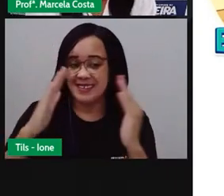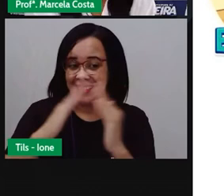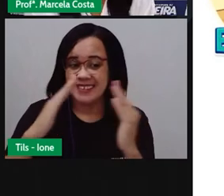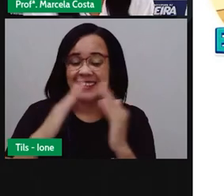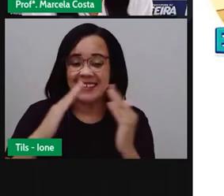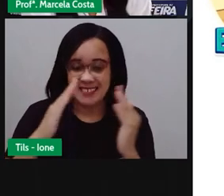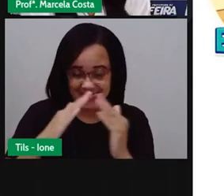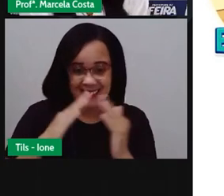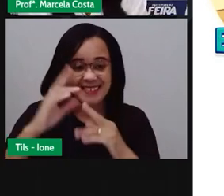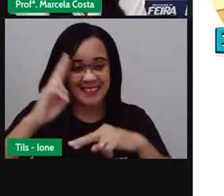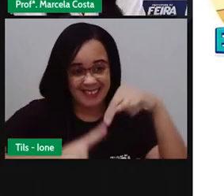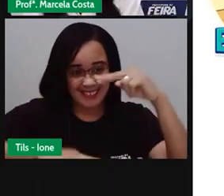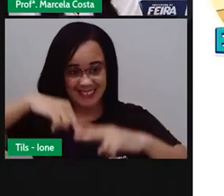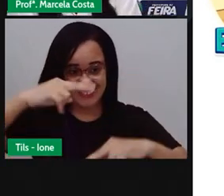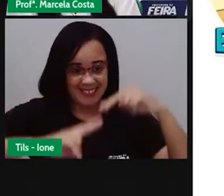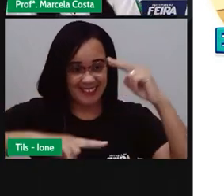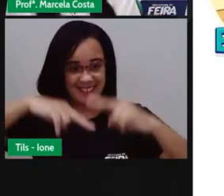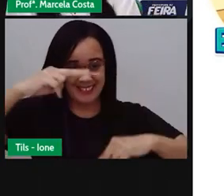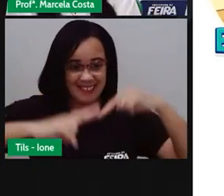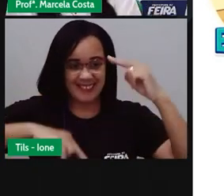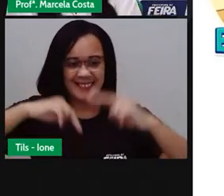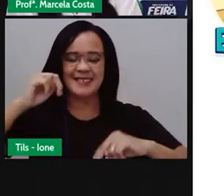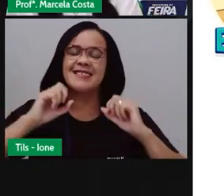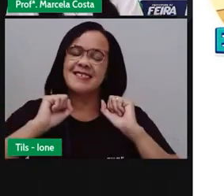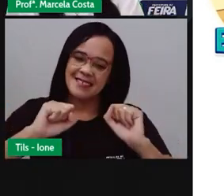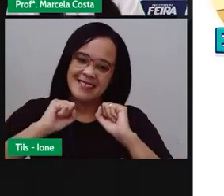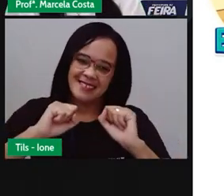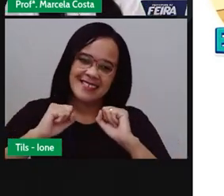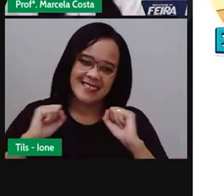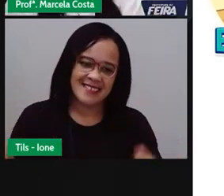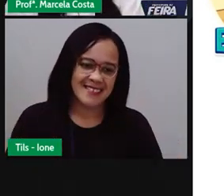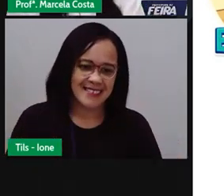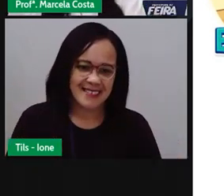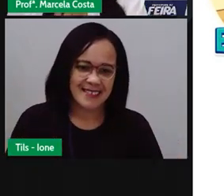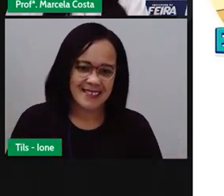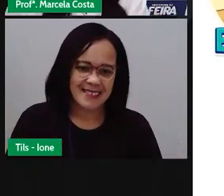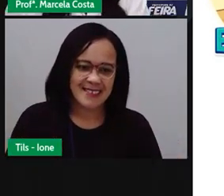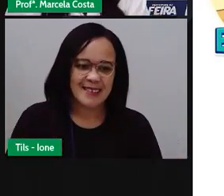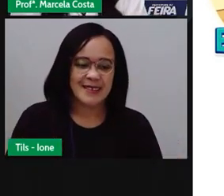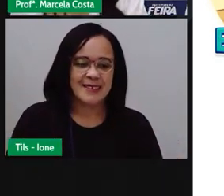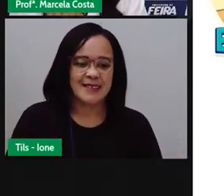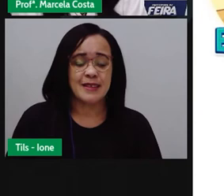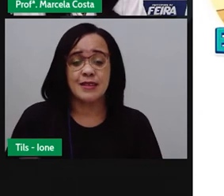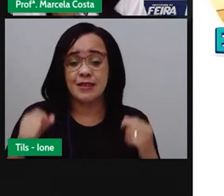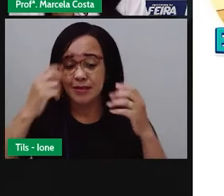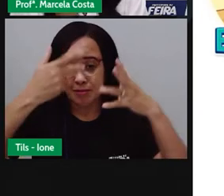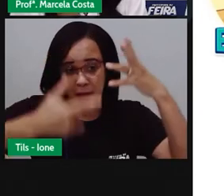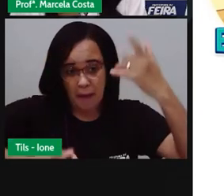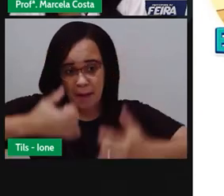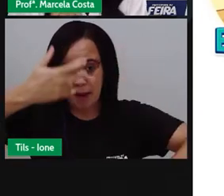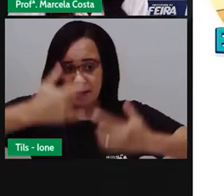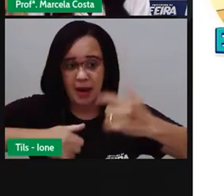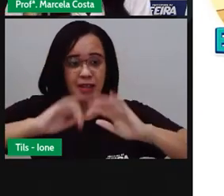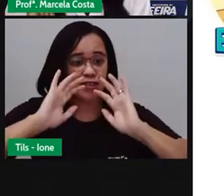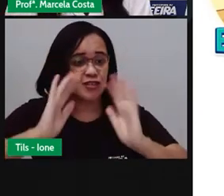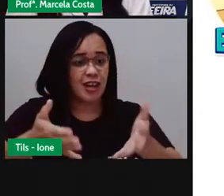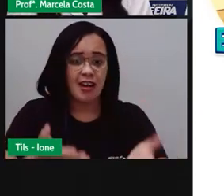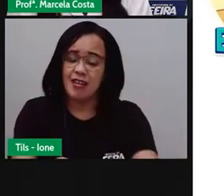mensagem inicial que a gente escreve. Eu faço o convite, eu já chamo. Venha